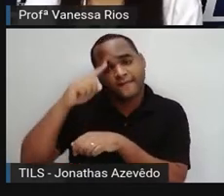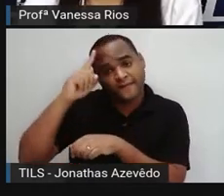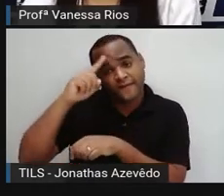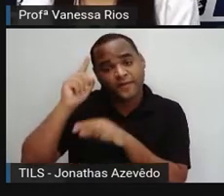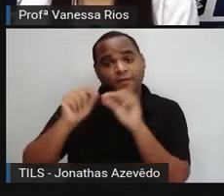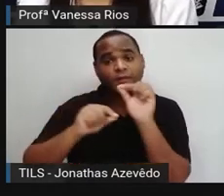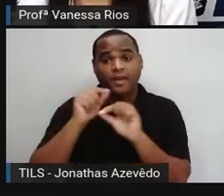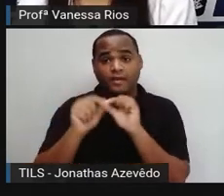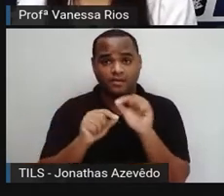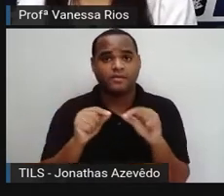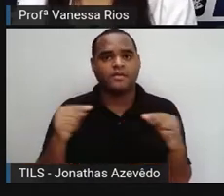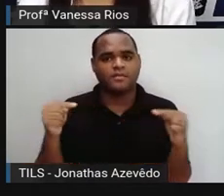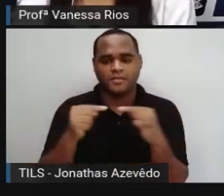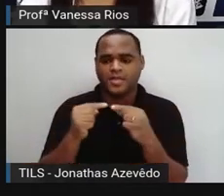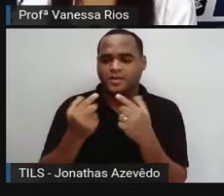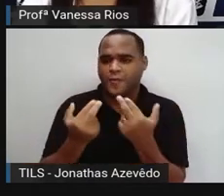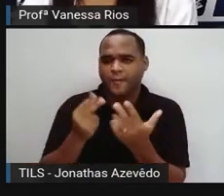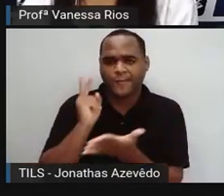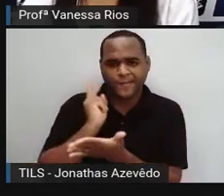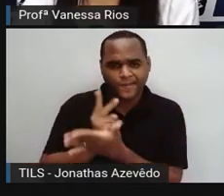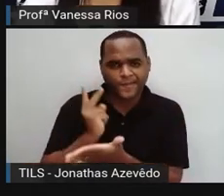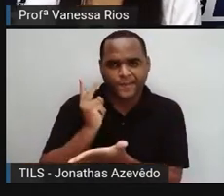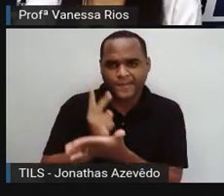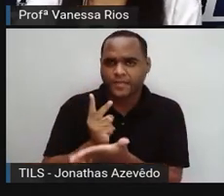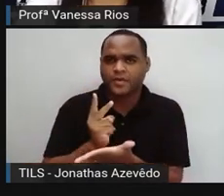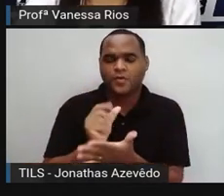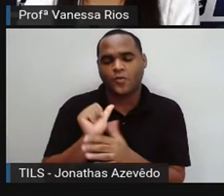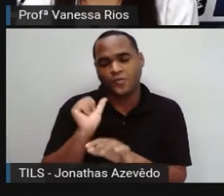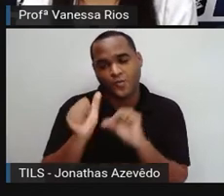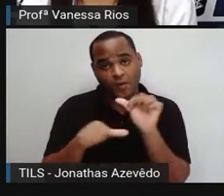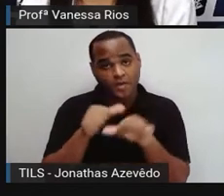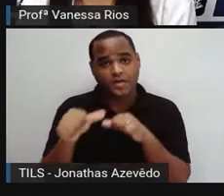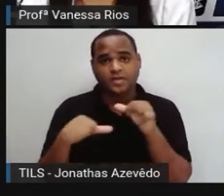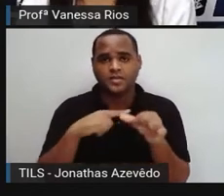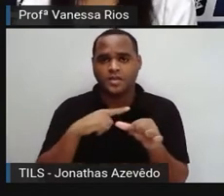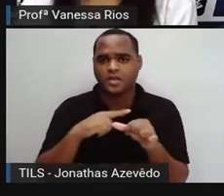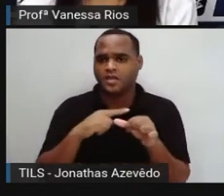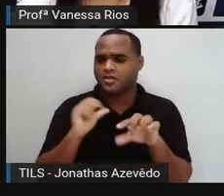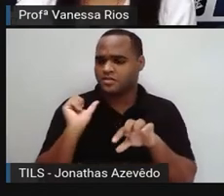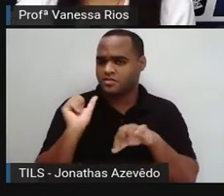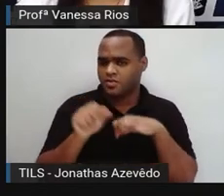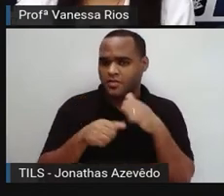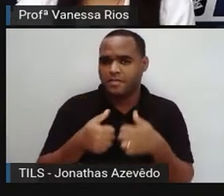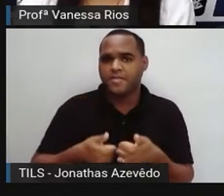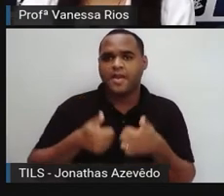que ela é do mesmo jeito sempre? Será que se houve mudanças, evolução?